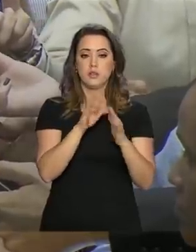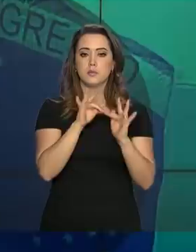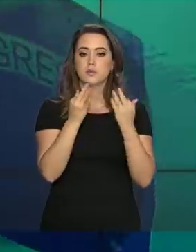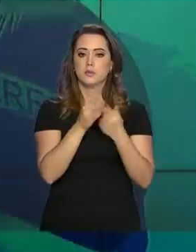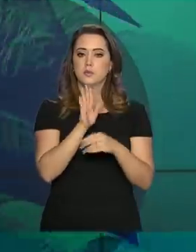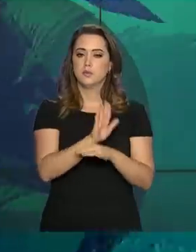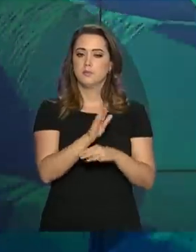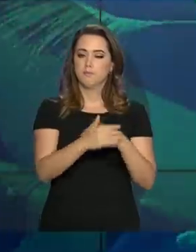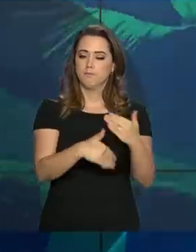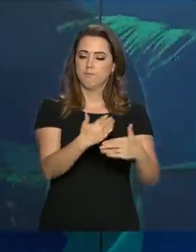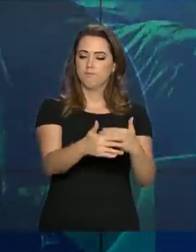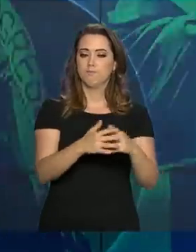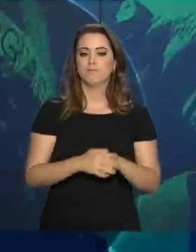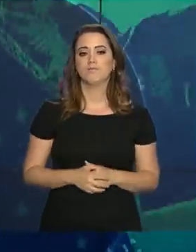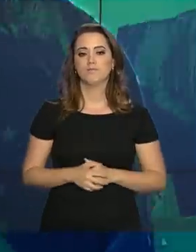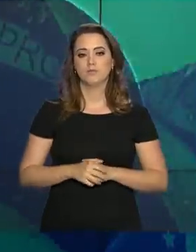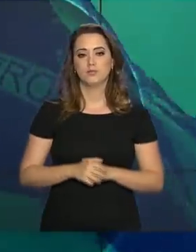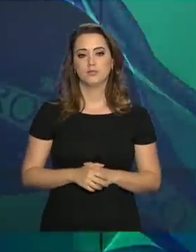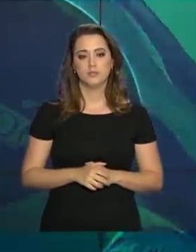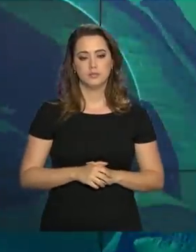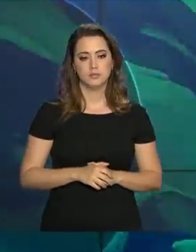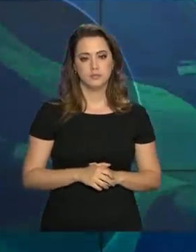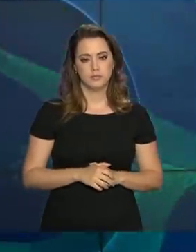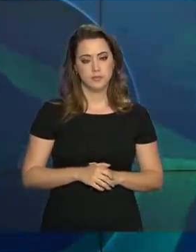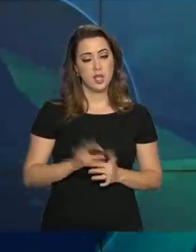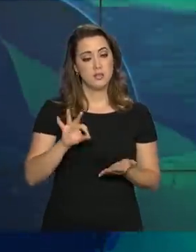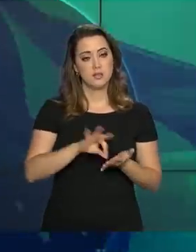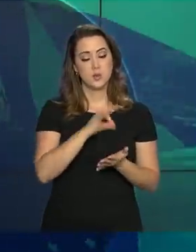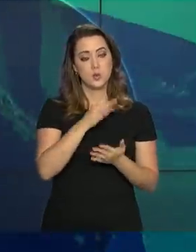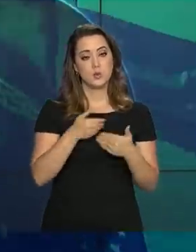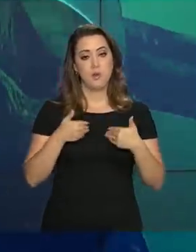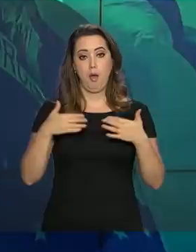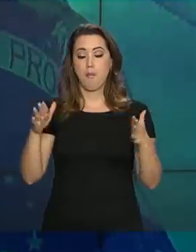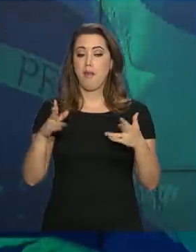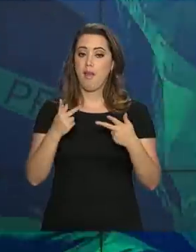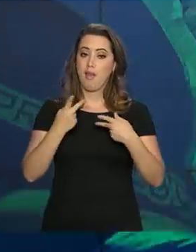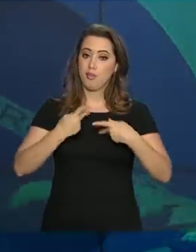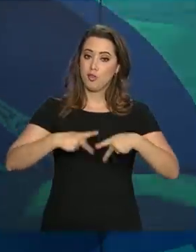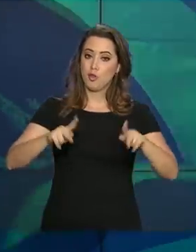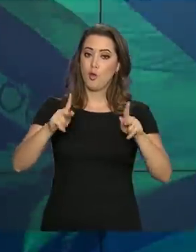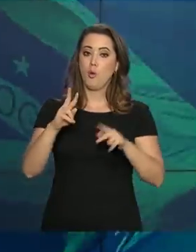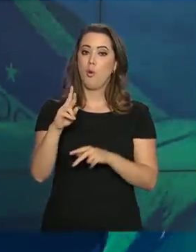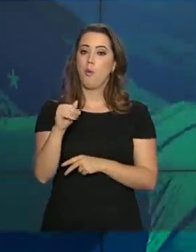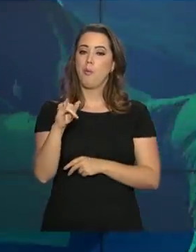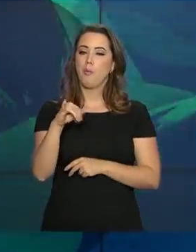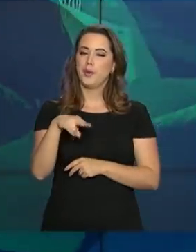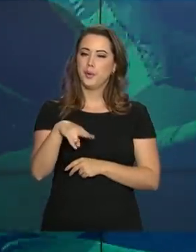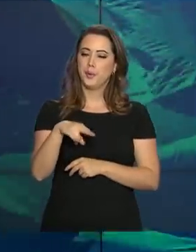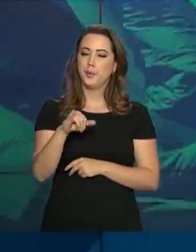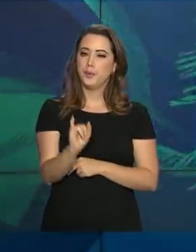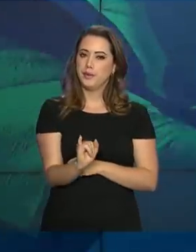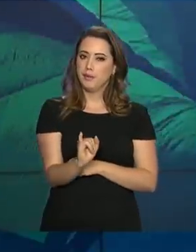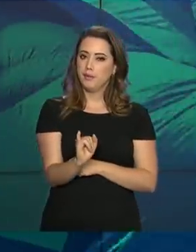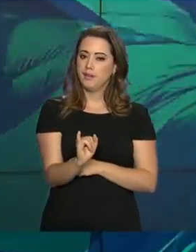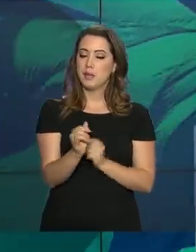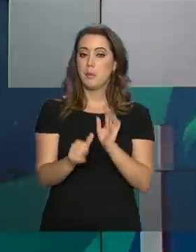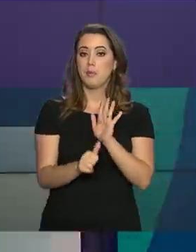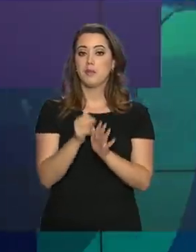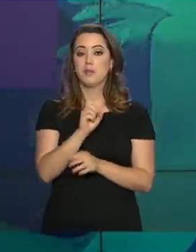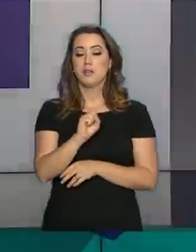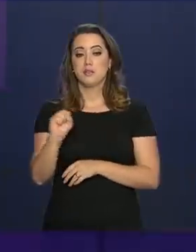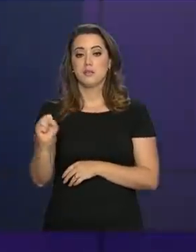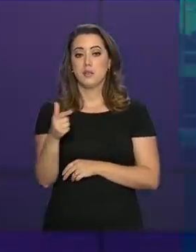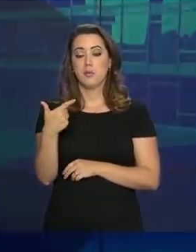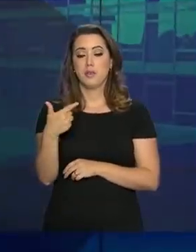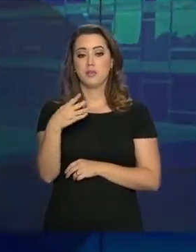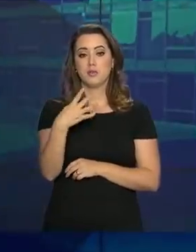crianças. Estão abertas as inscrições do programa Universidade para Todos. Para este primeiro semestre, serão quase